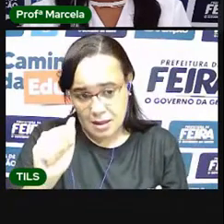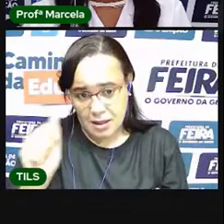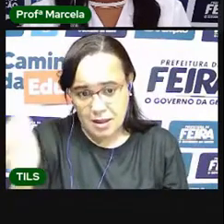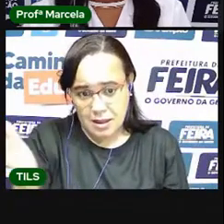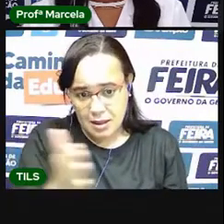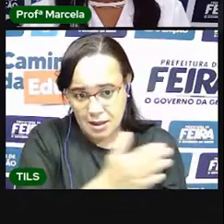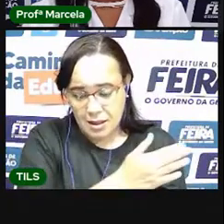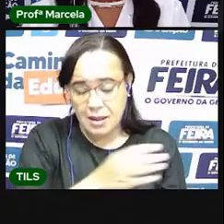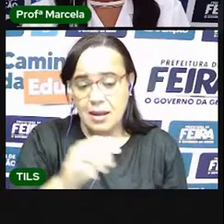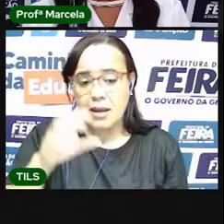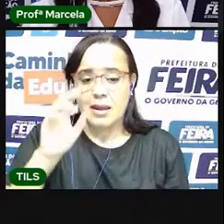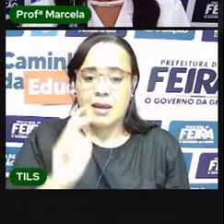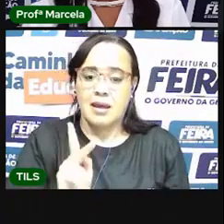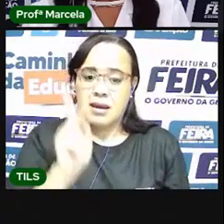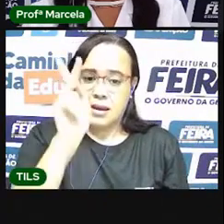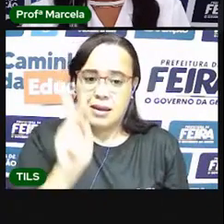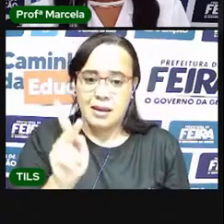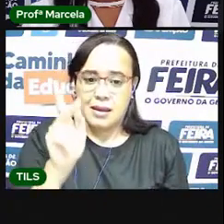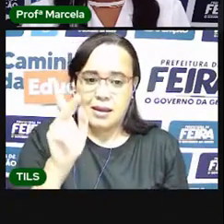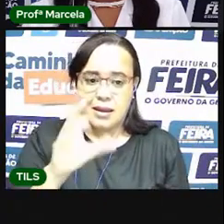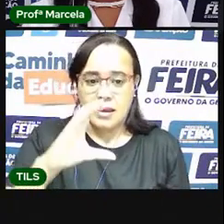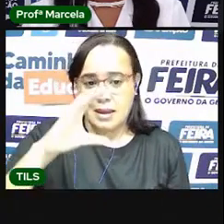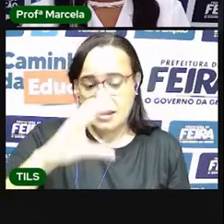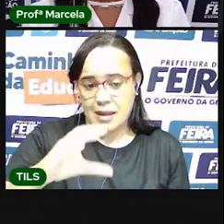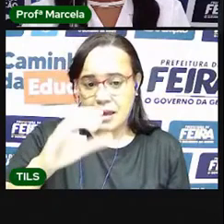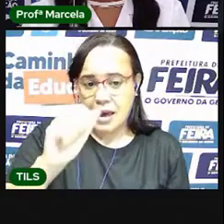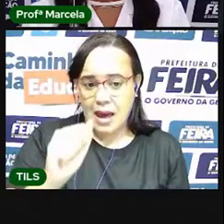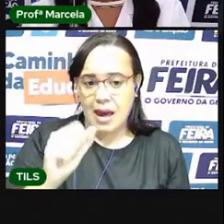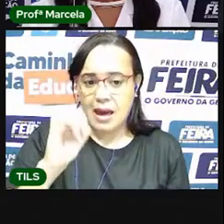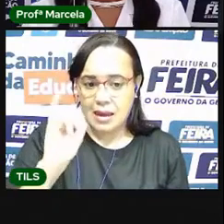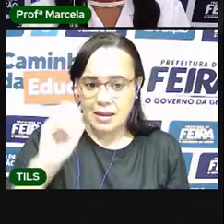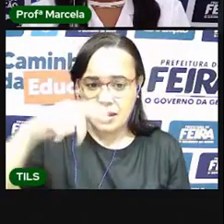Kaique. Cauê.